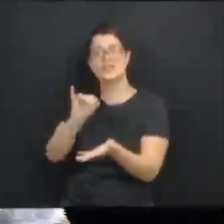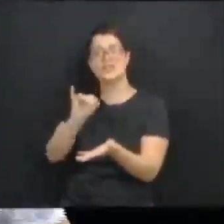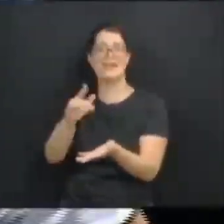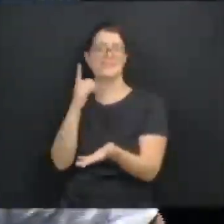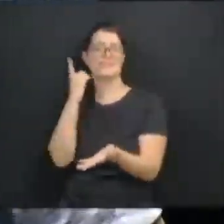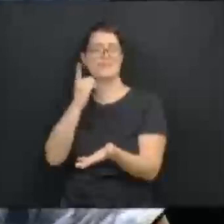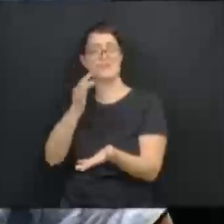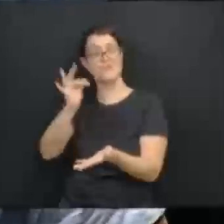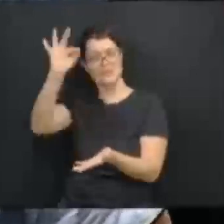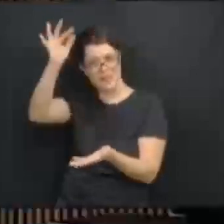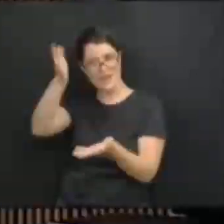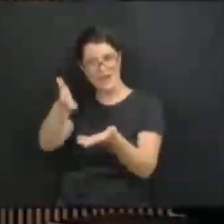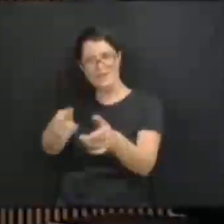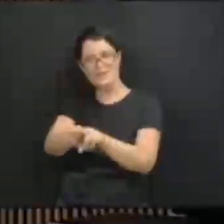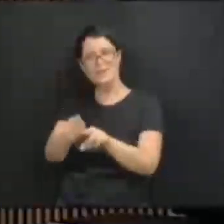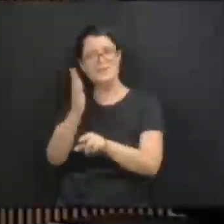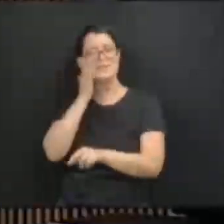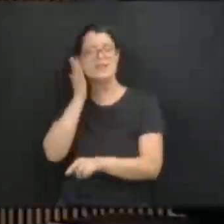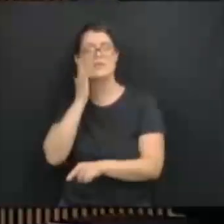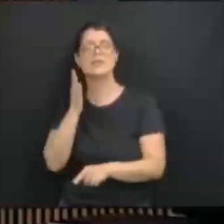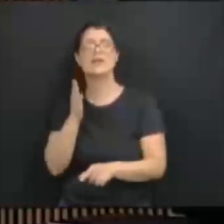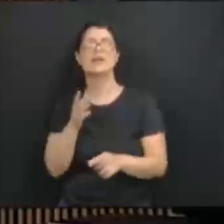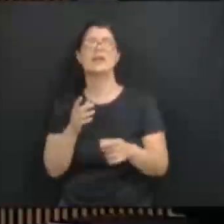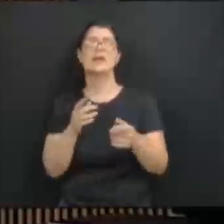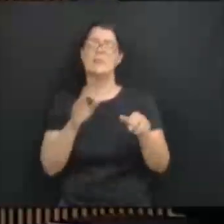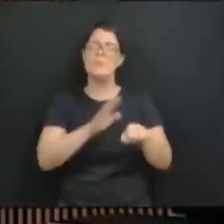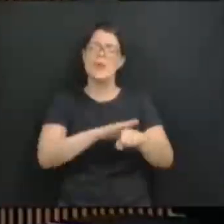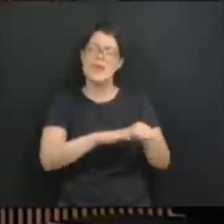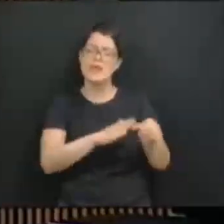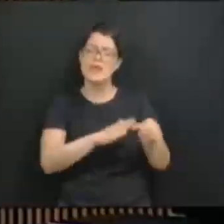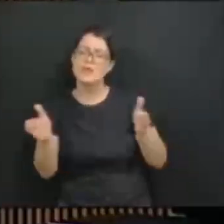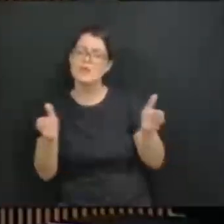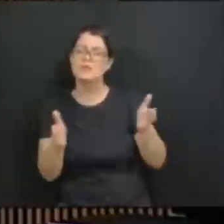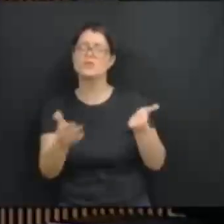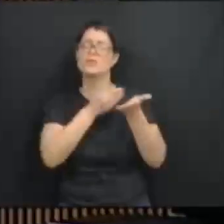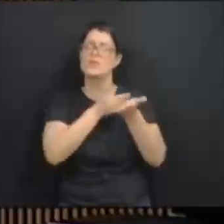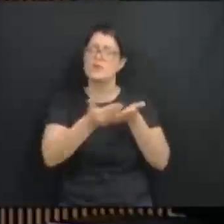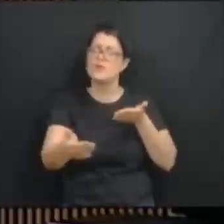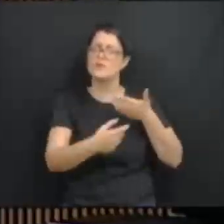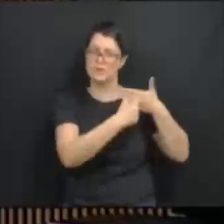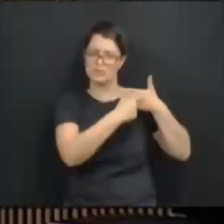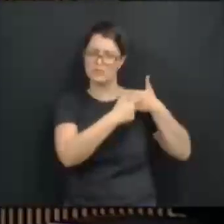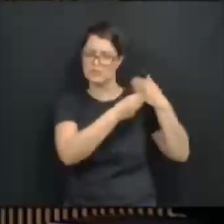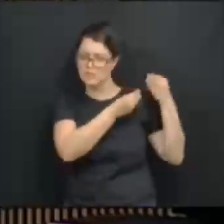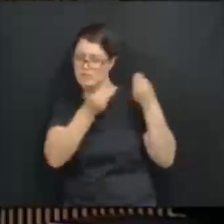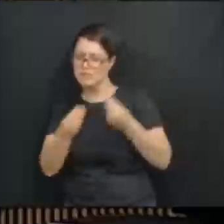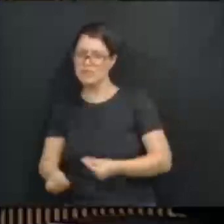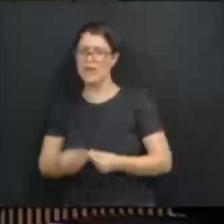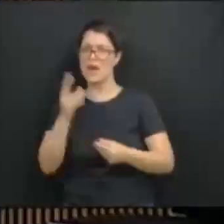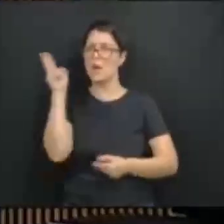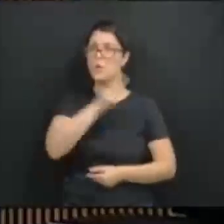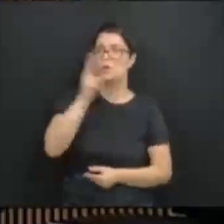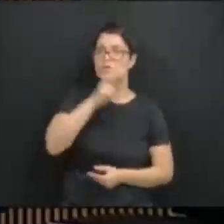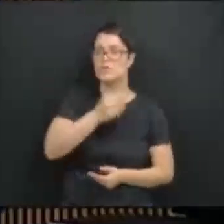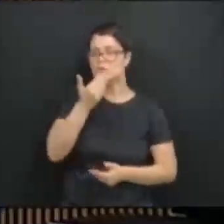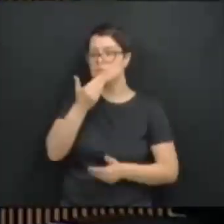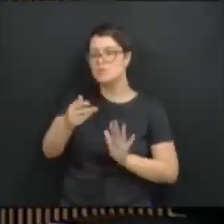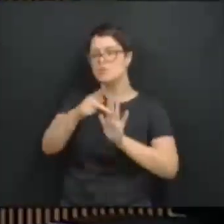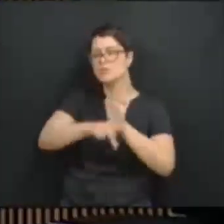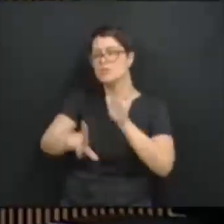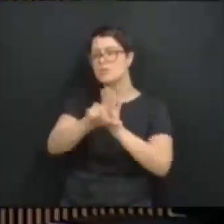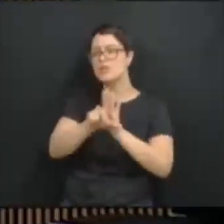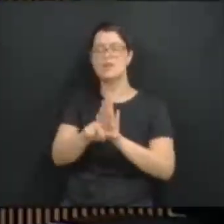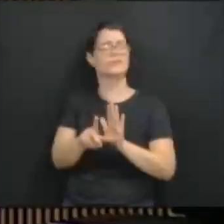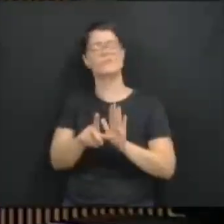no regime de urgência aqui na Assembleia. Que eles sejam, sim, debatidos. Que os copelianos, os servidores e